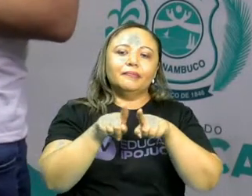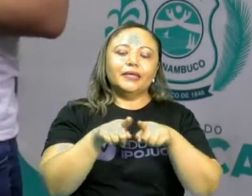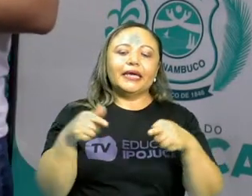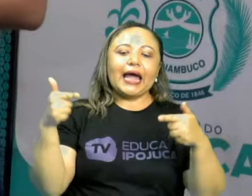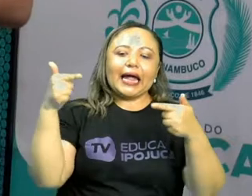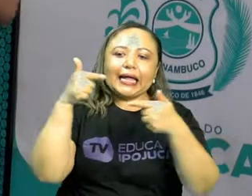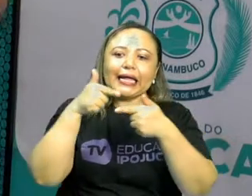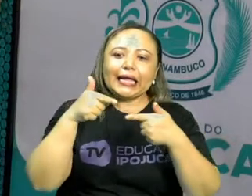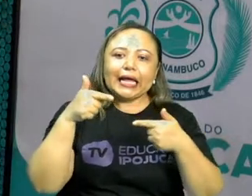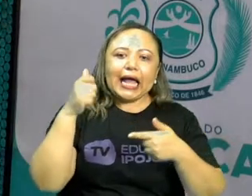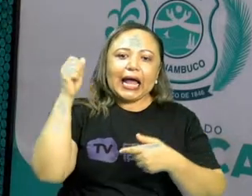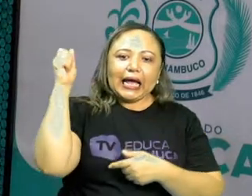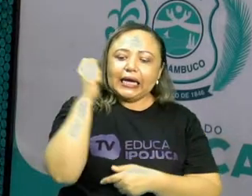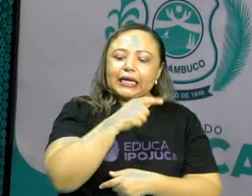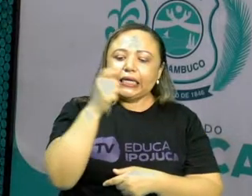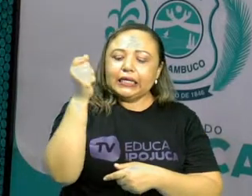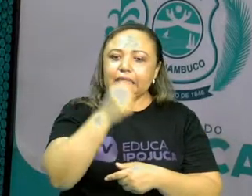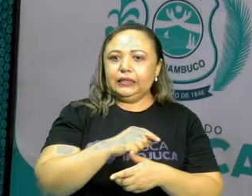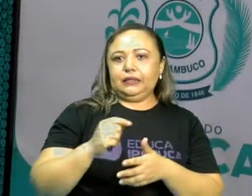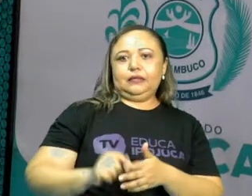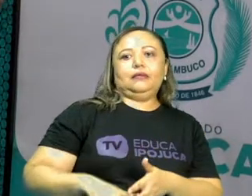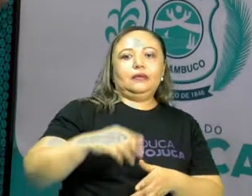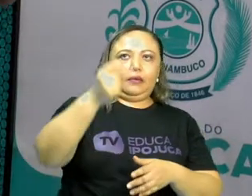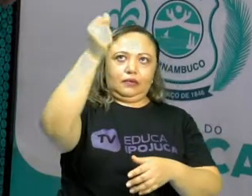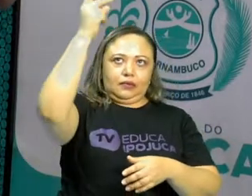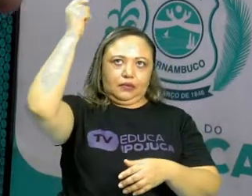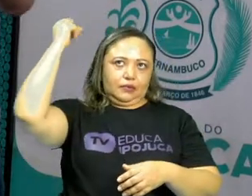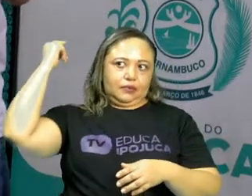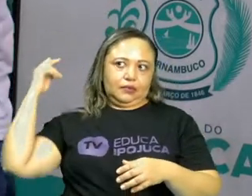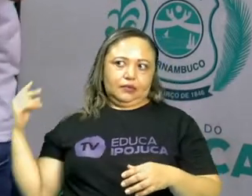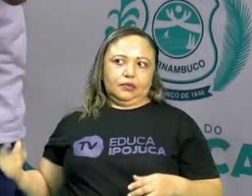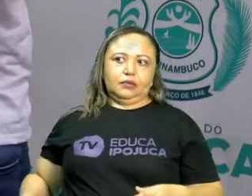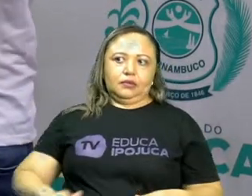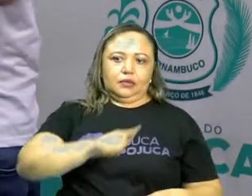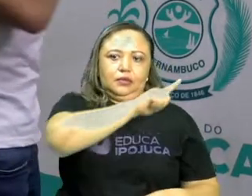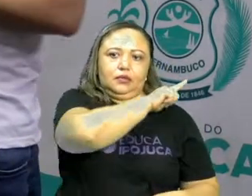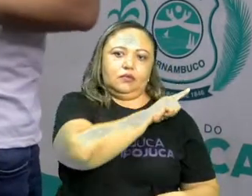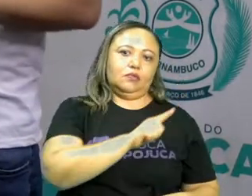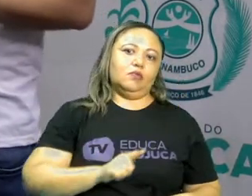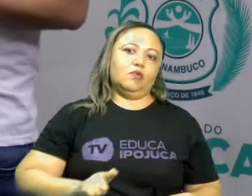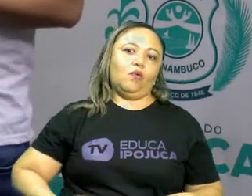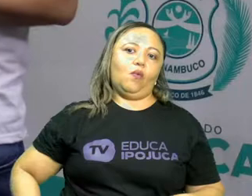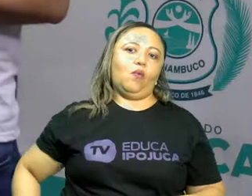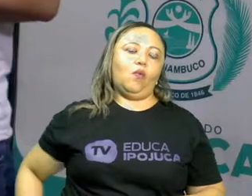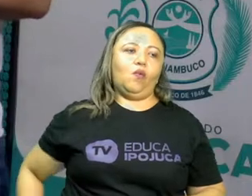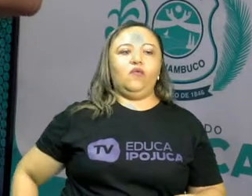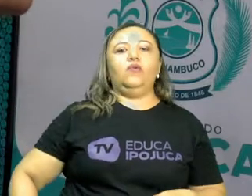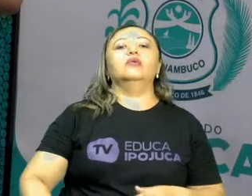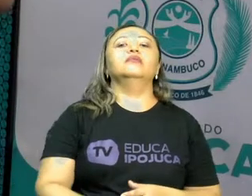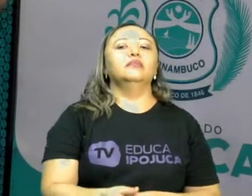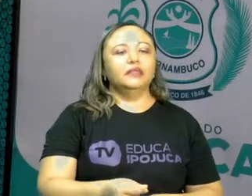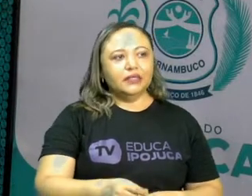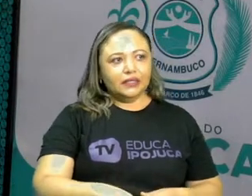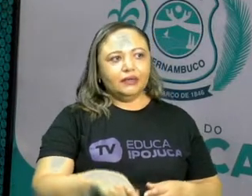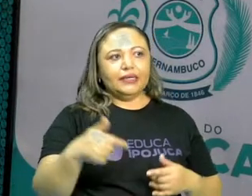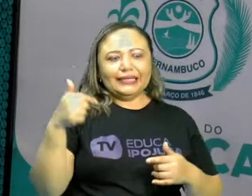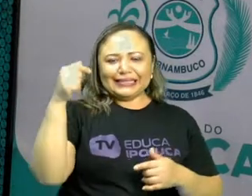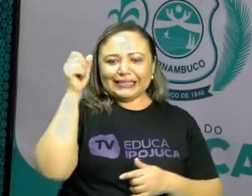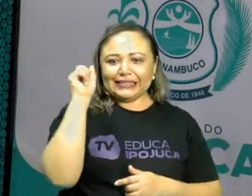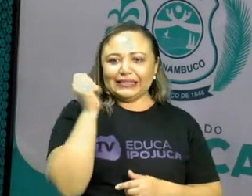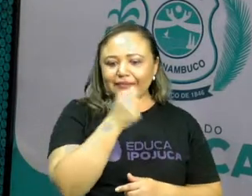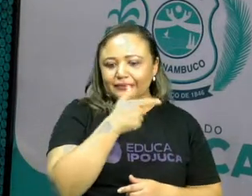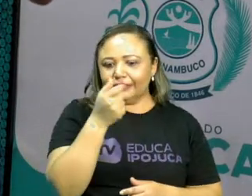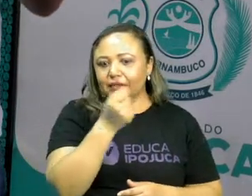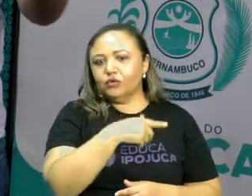regime. Então, essas características do iluminismo, entre elas, uma era a crítica do antigo regime. Então, a